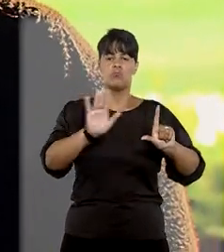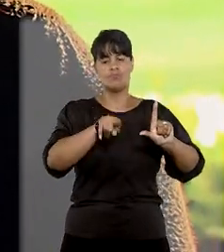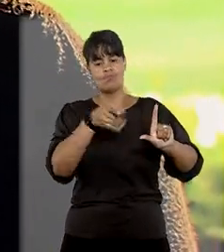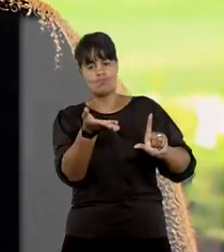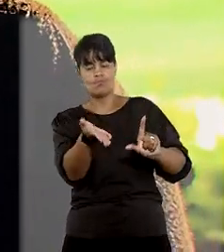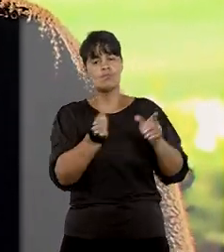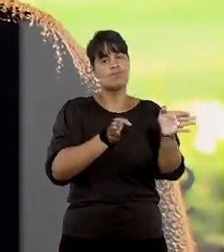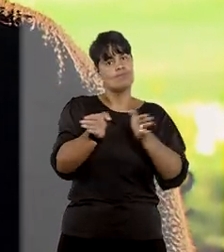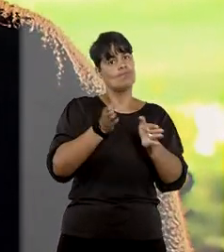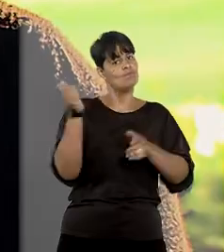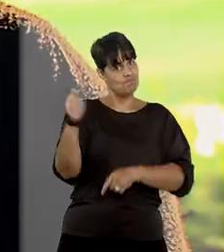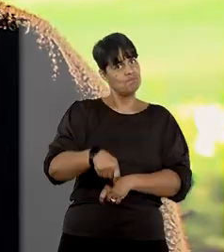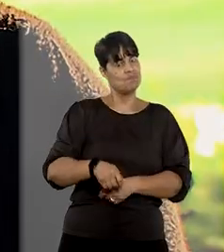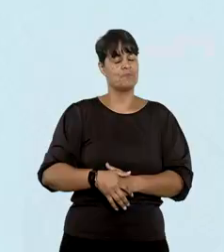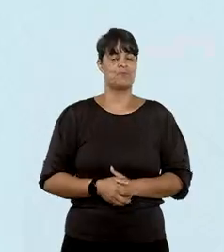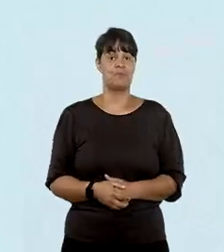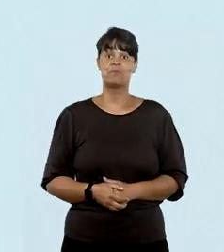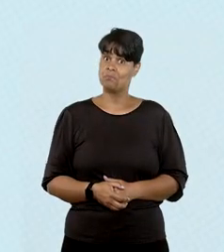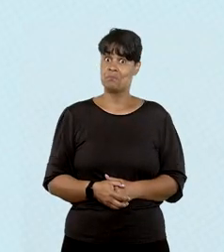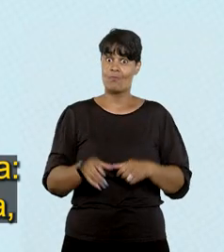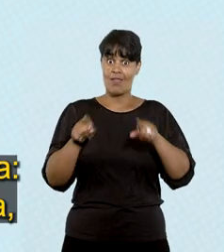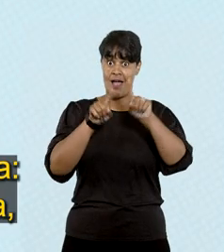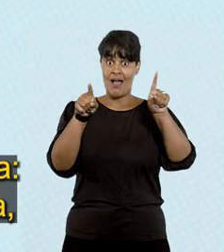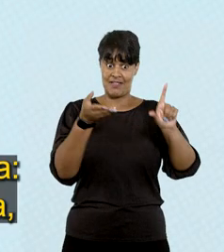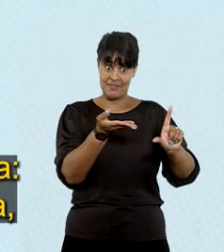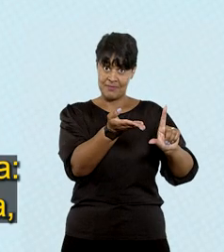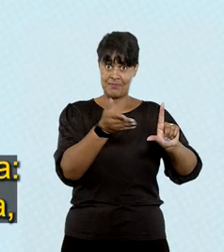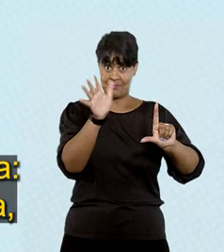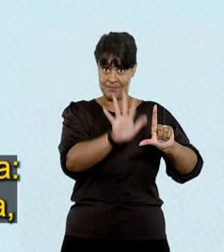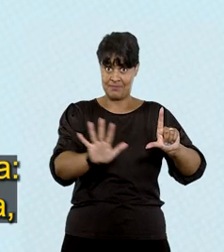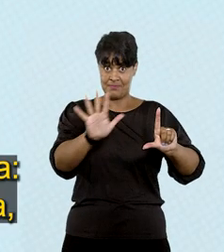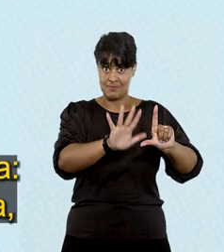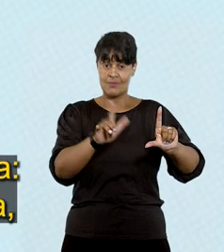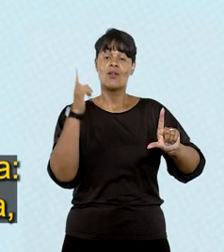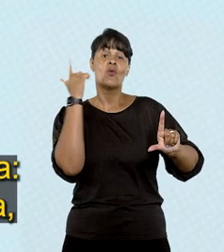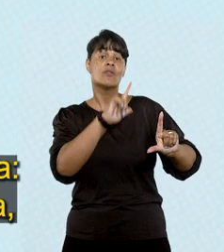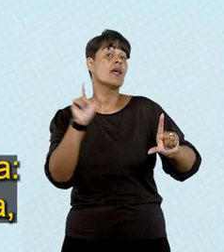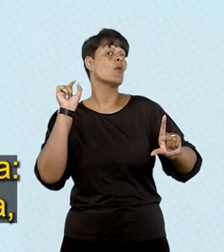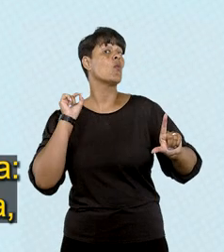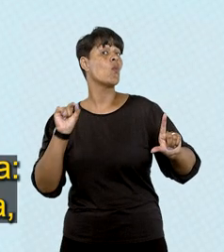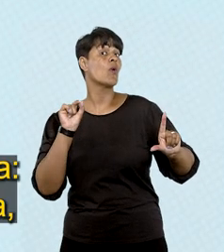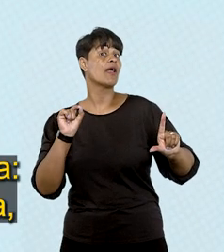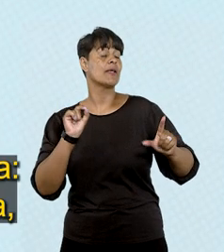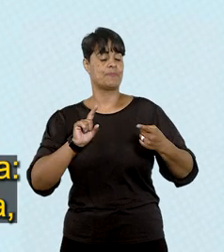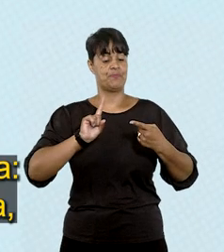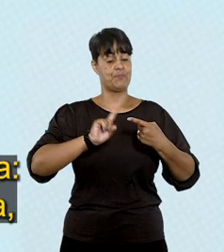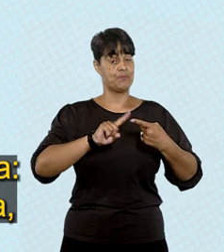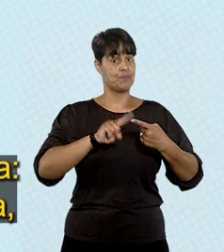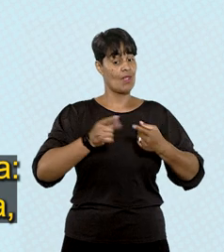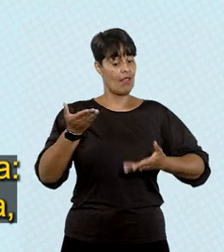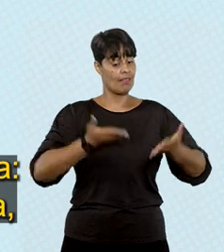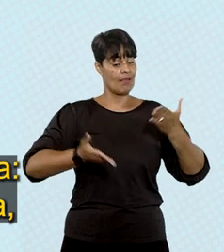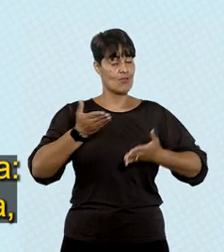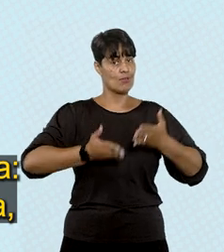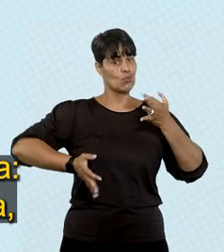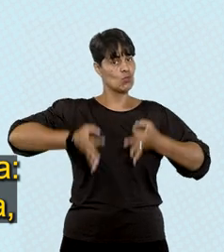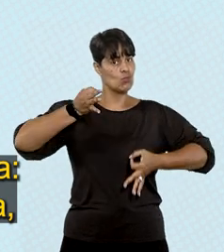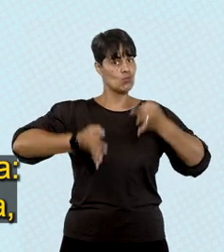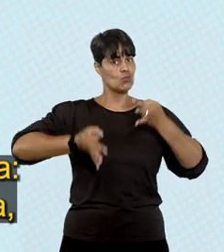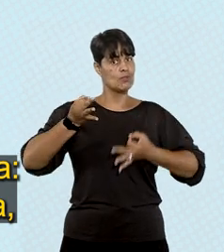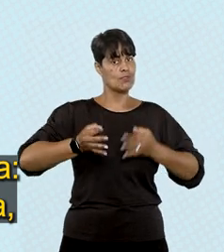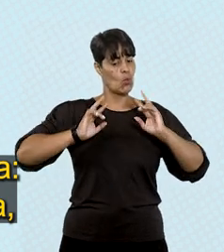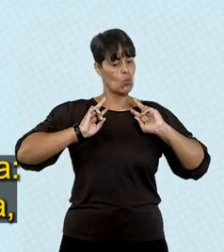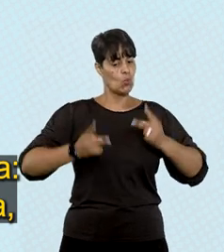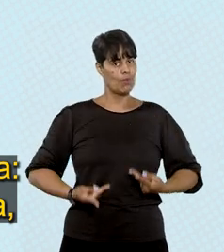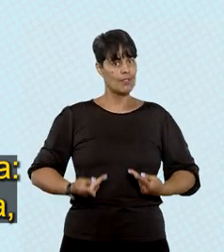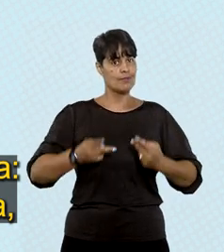desse balcão virtual acessível. Na sala acessível do balcão virtual, o usuário encontra atendimento